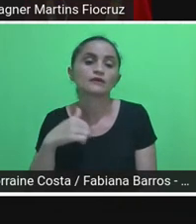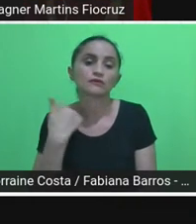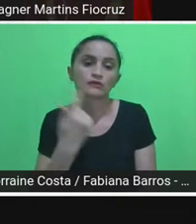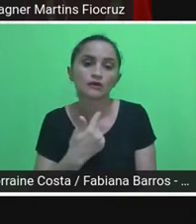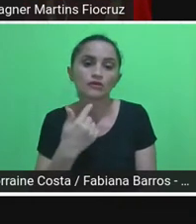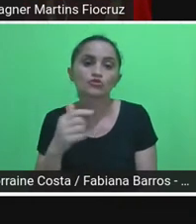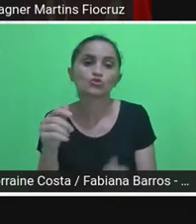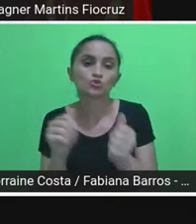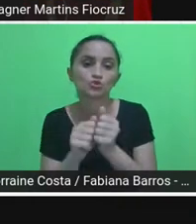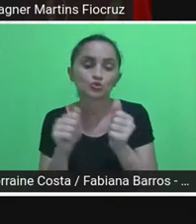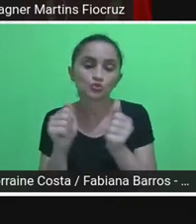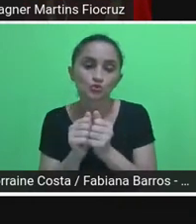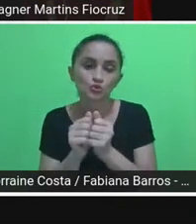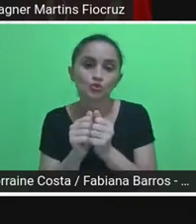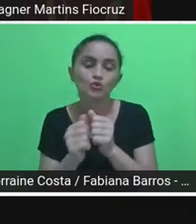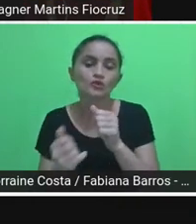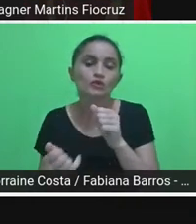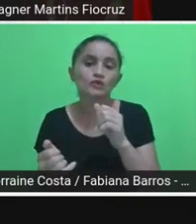muita...